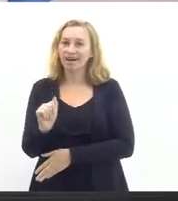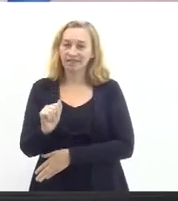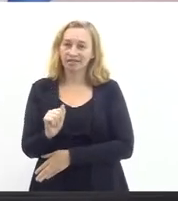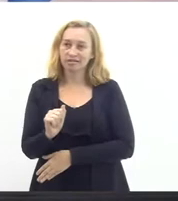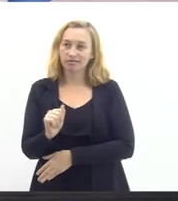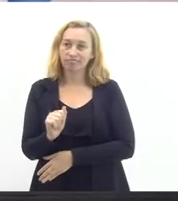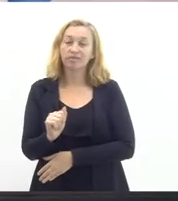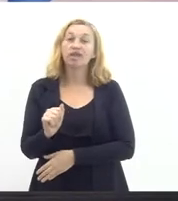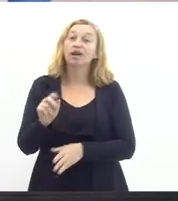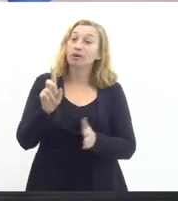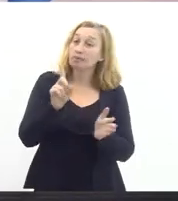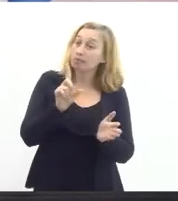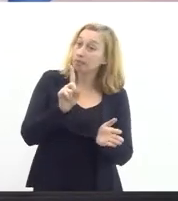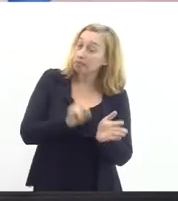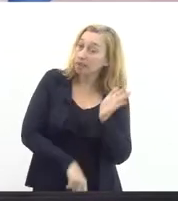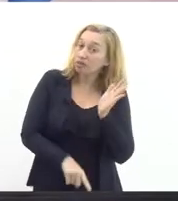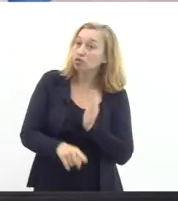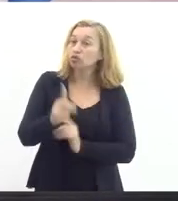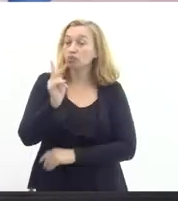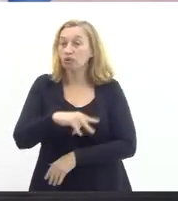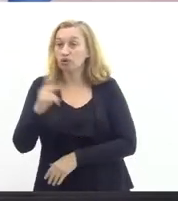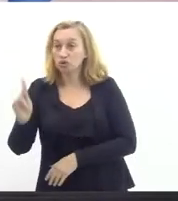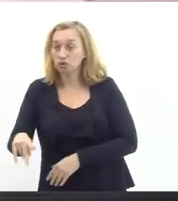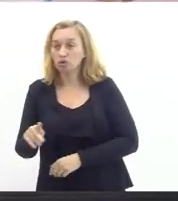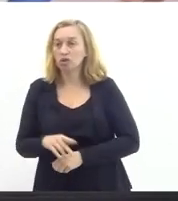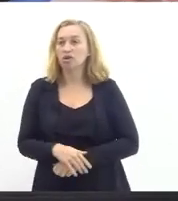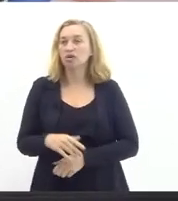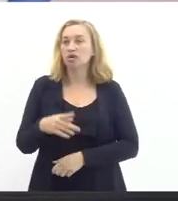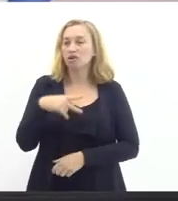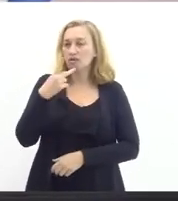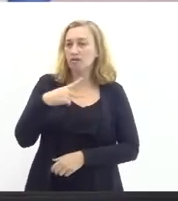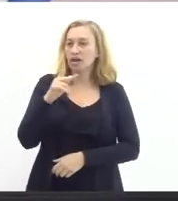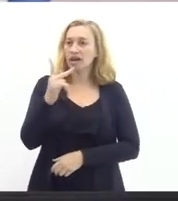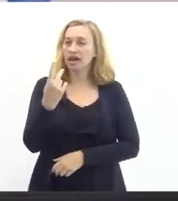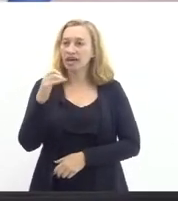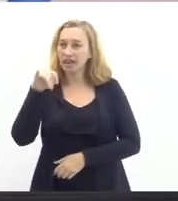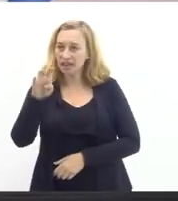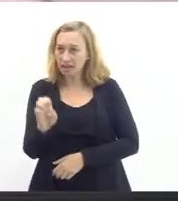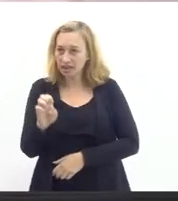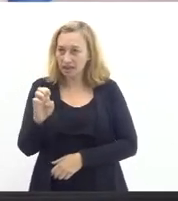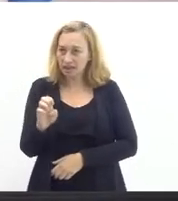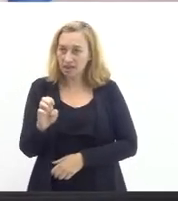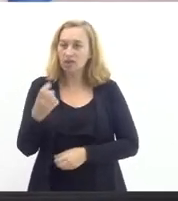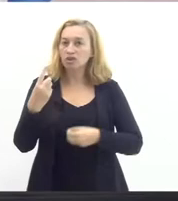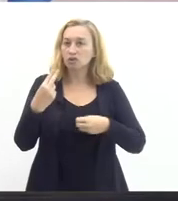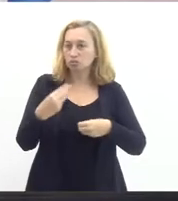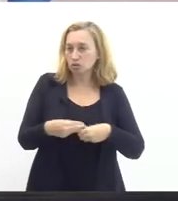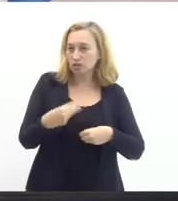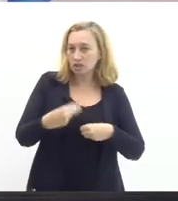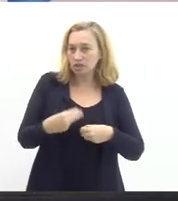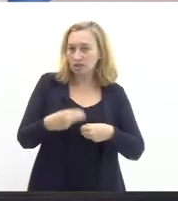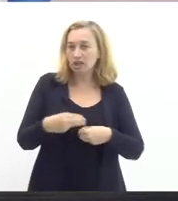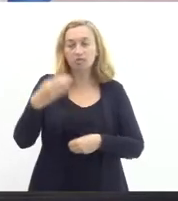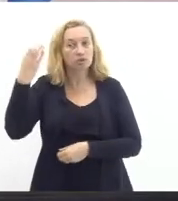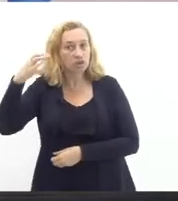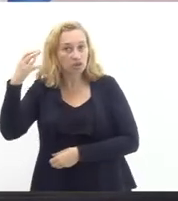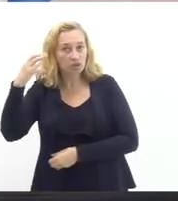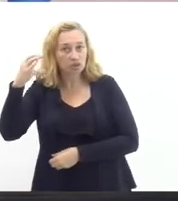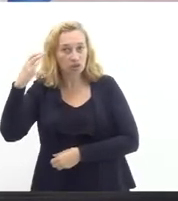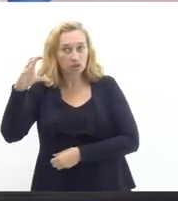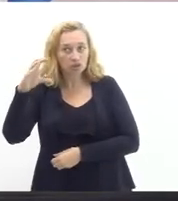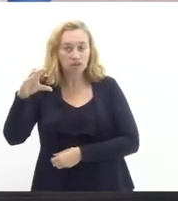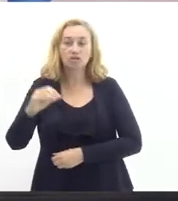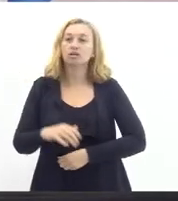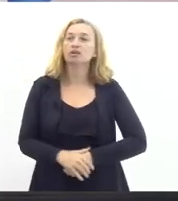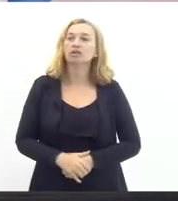turmas. Cito o caso, por exemplo, do Henrique Laje, colégio que fica também no município de Niterói, que atende a todo o leste